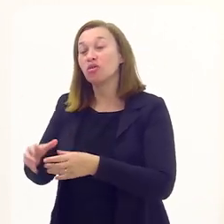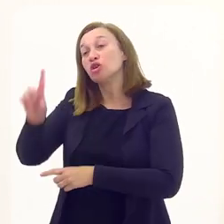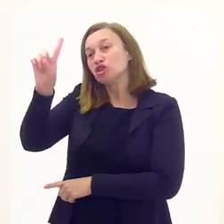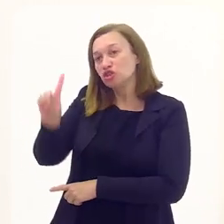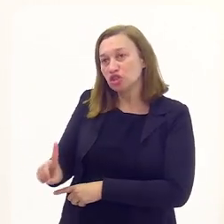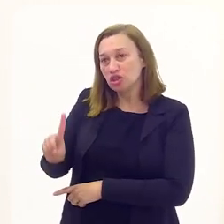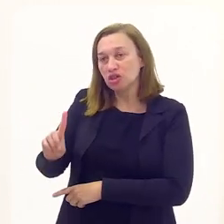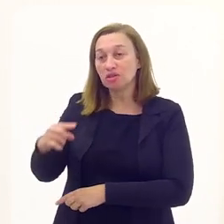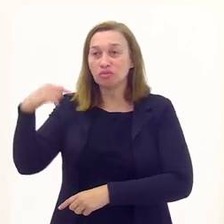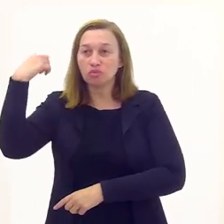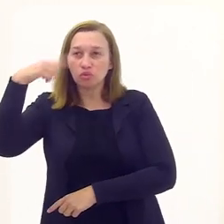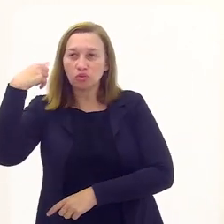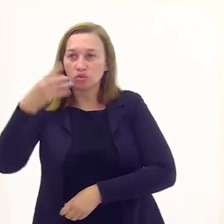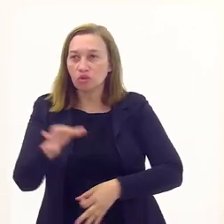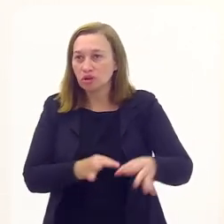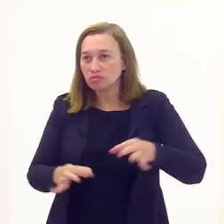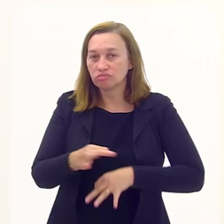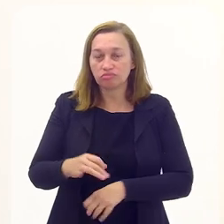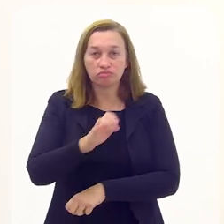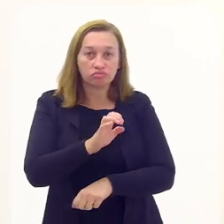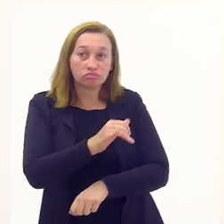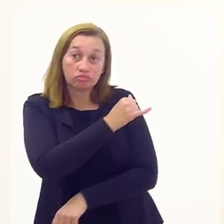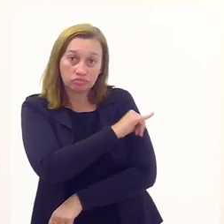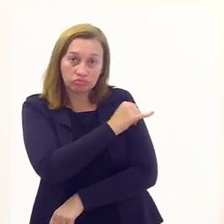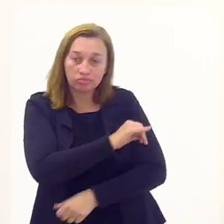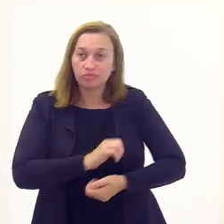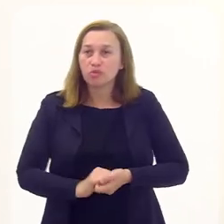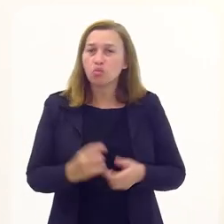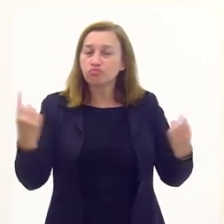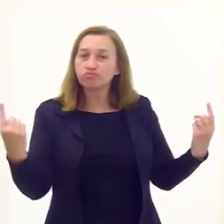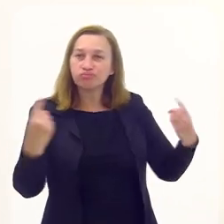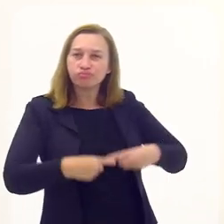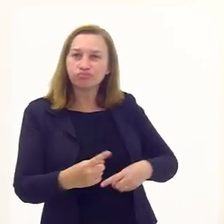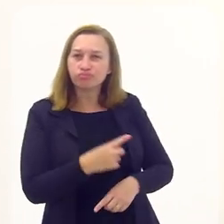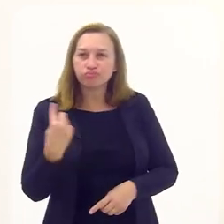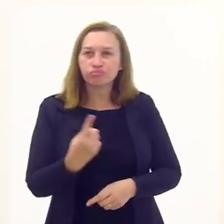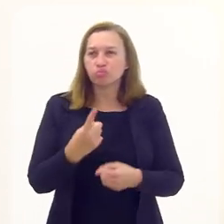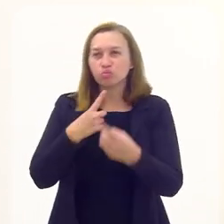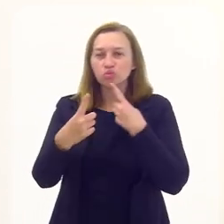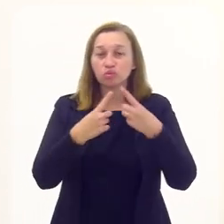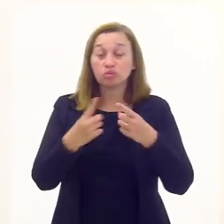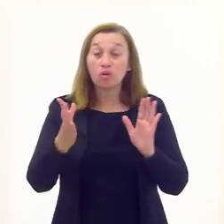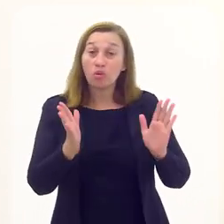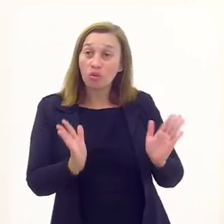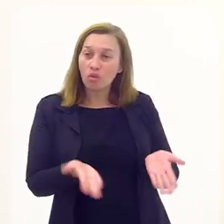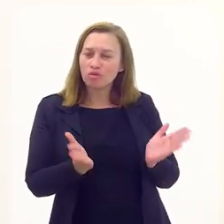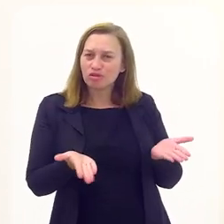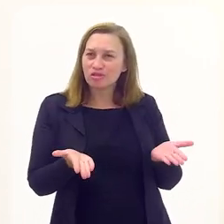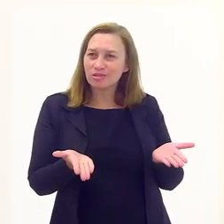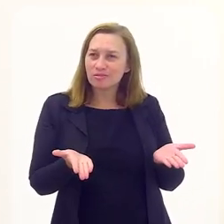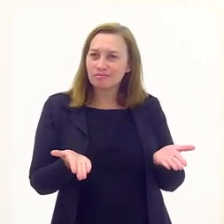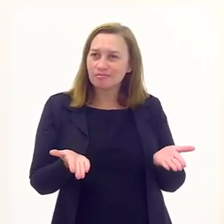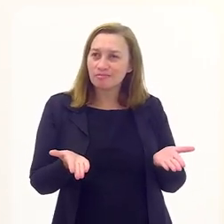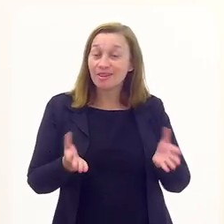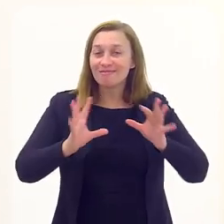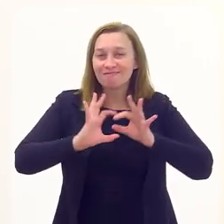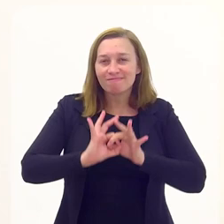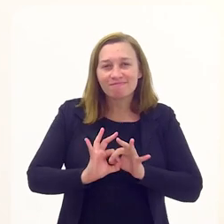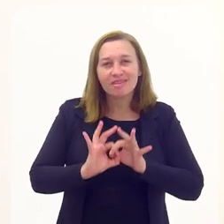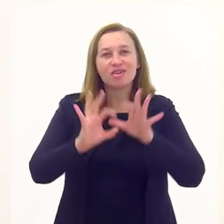da Ordem dos Advogados do Brasil, do Rio de Janeiro. O nosso desafio de debate hoje aqui é a